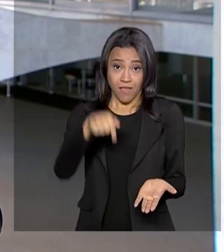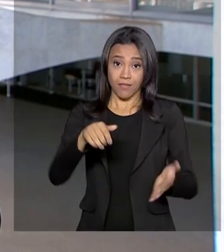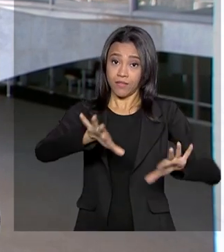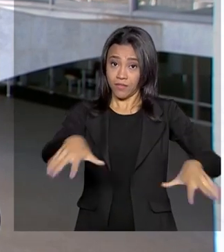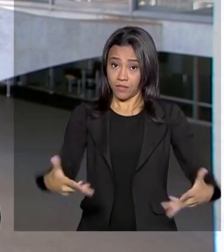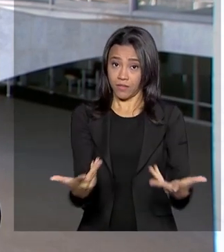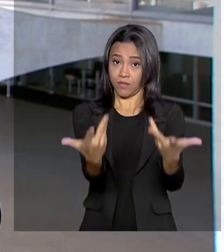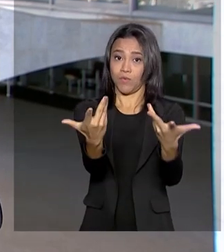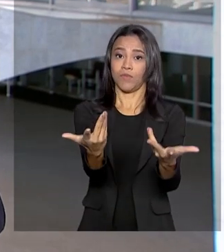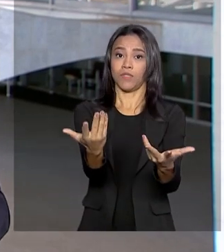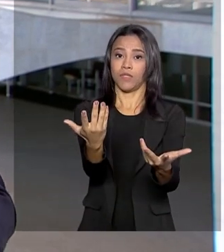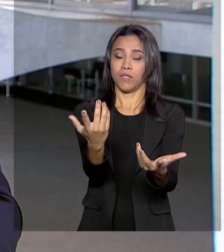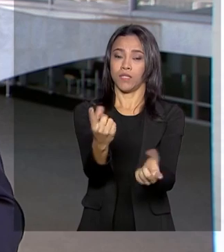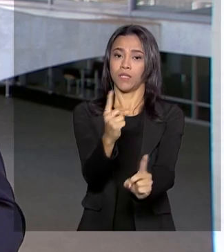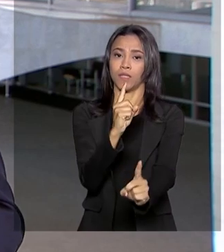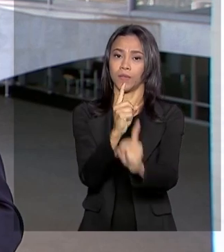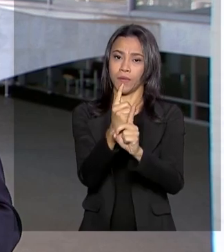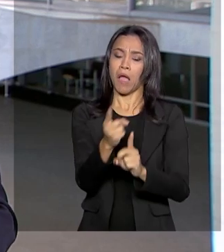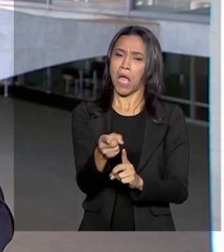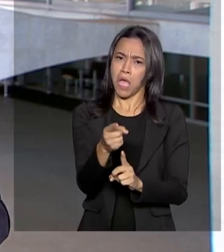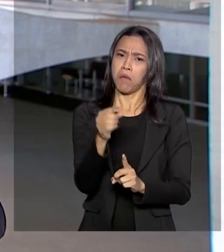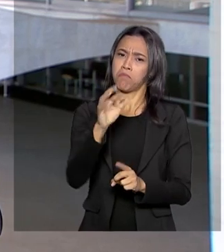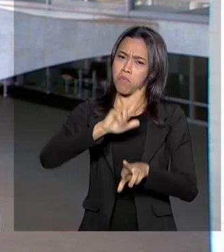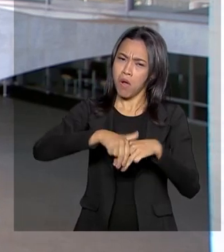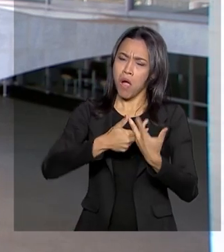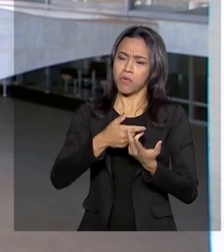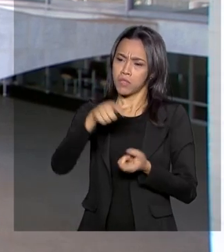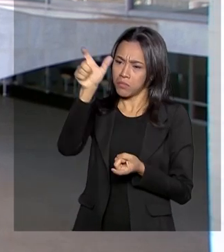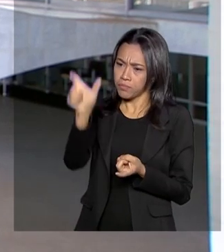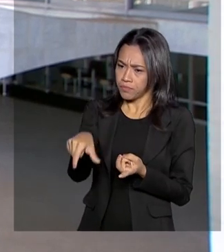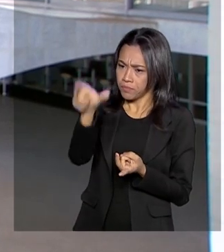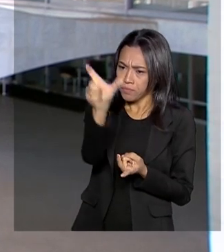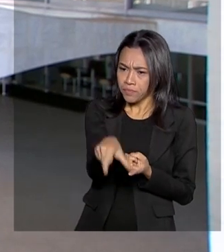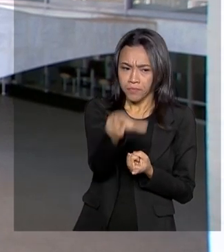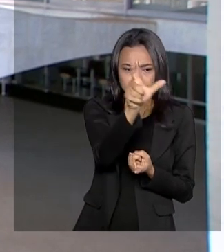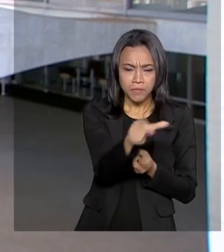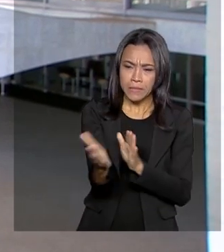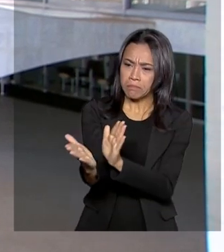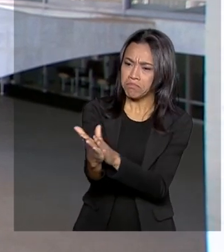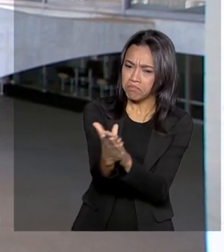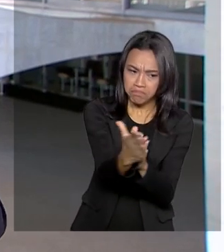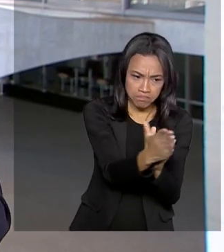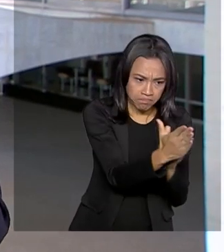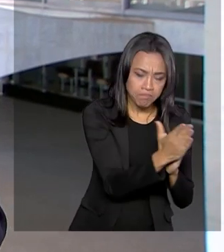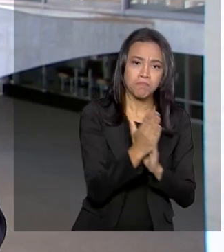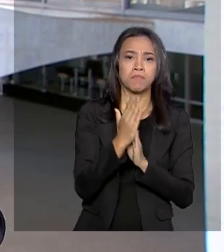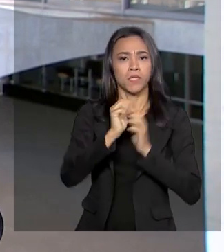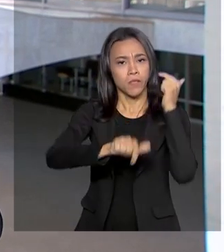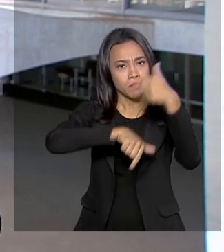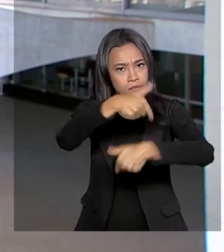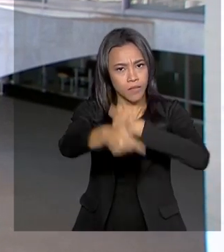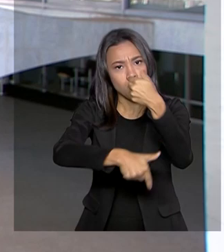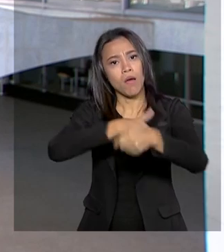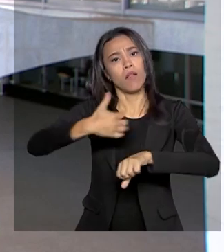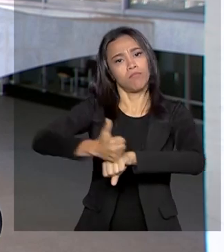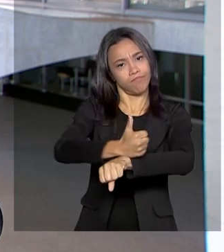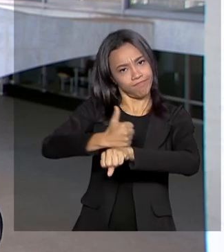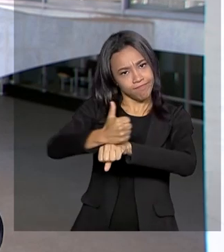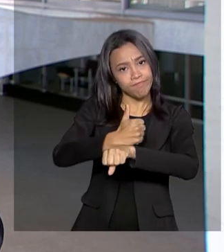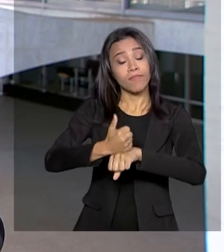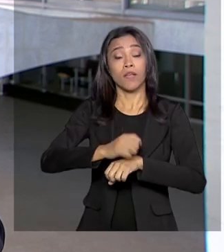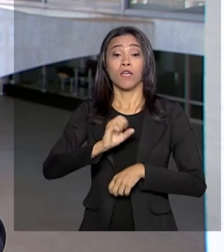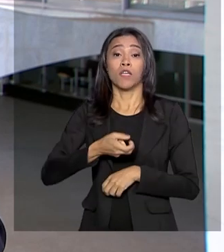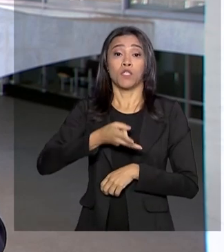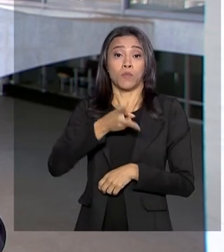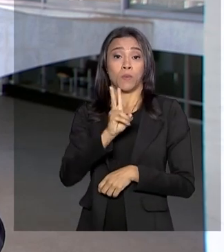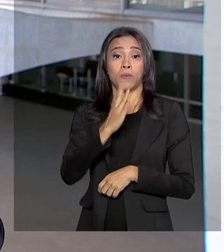reconhecimento aí pelo trabalho deles, pelo profissionalismo e dedicação. E às duas e meia da tarde, eles virão